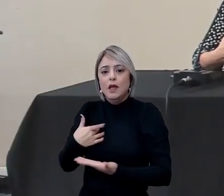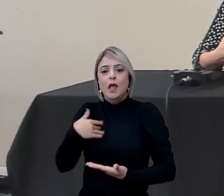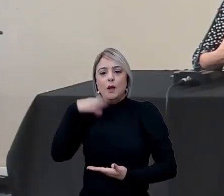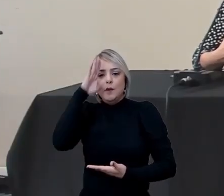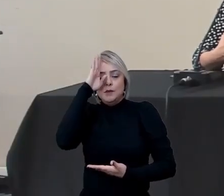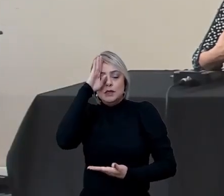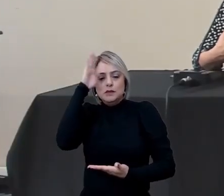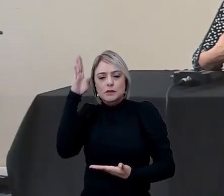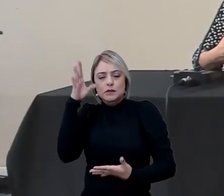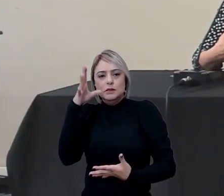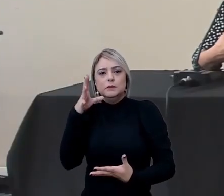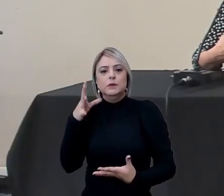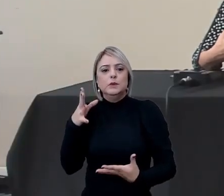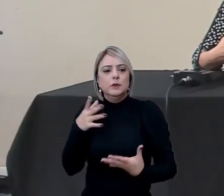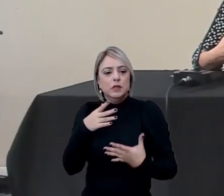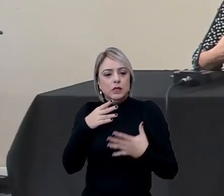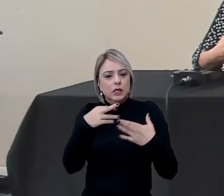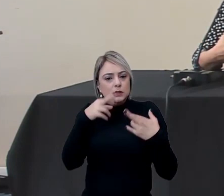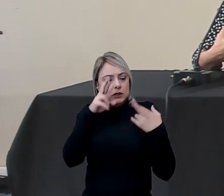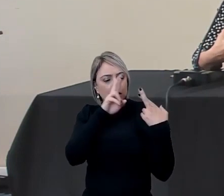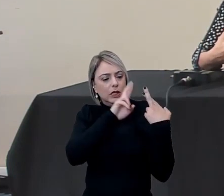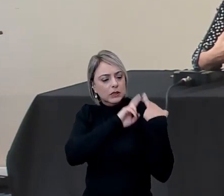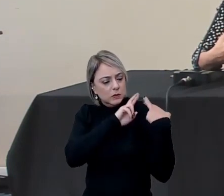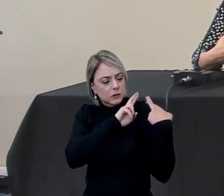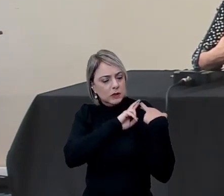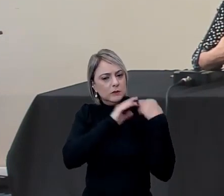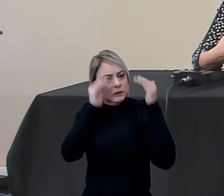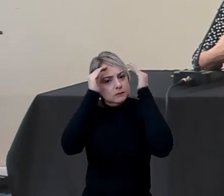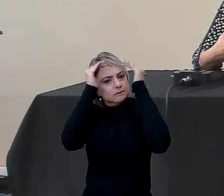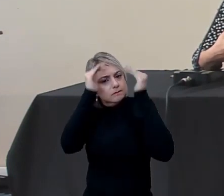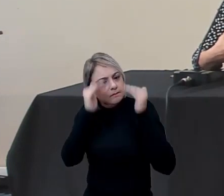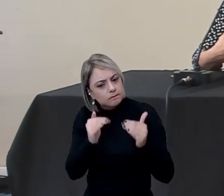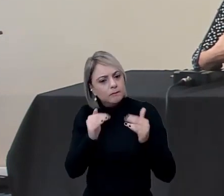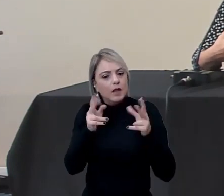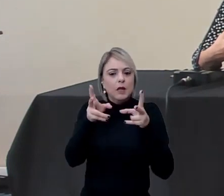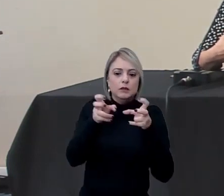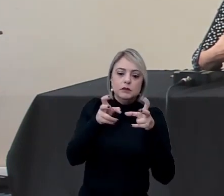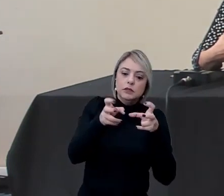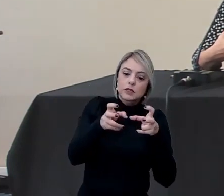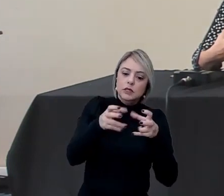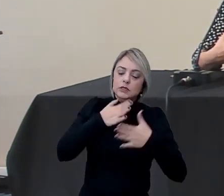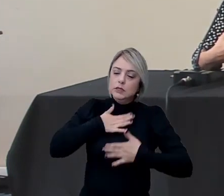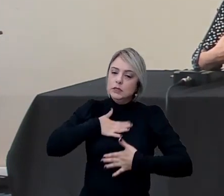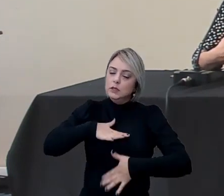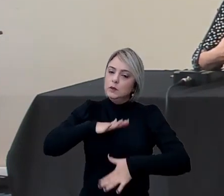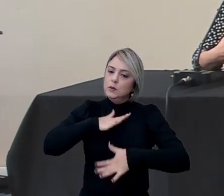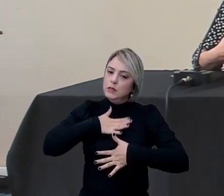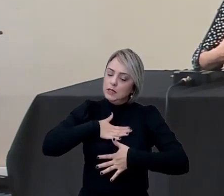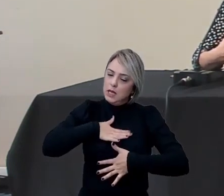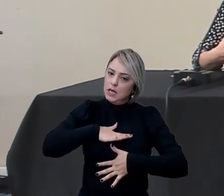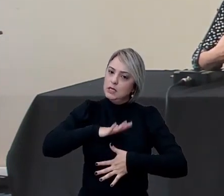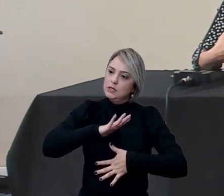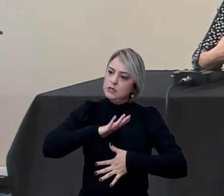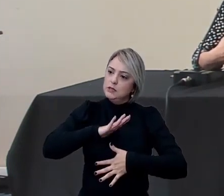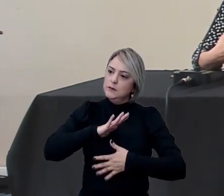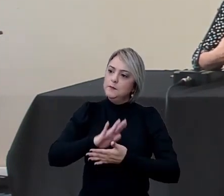princípio muito grande de responsabilidade, numa perspectiva de serenidade e de